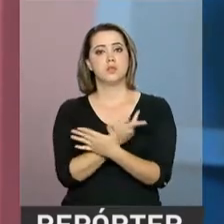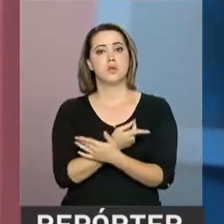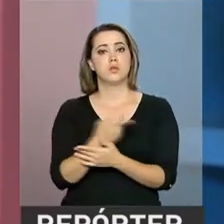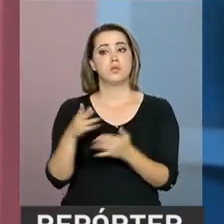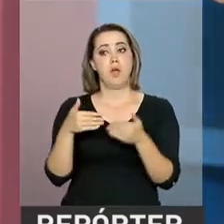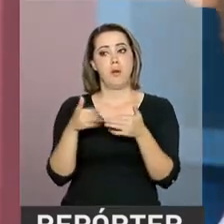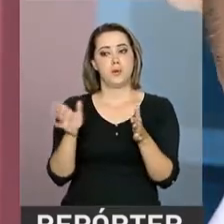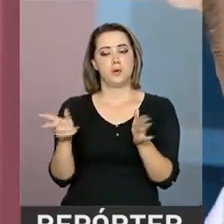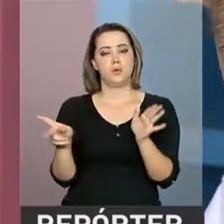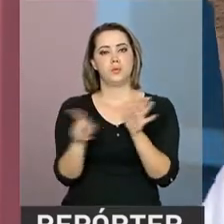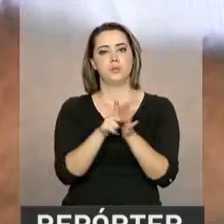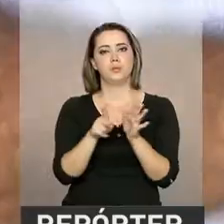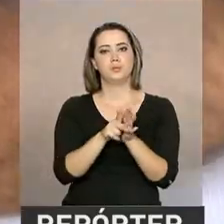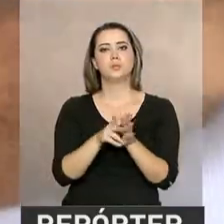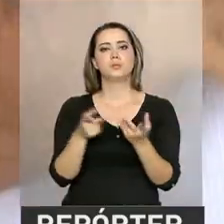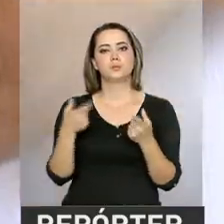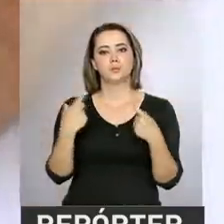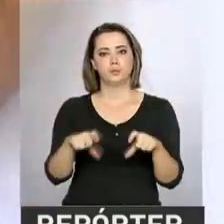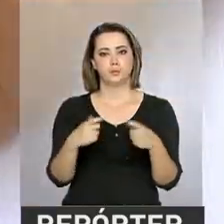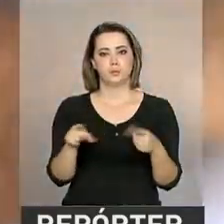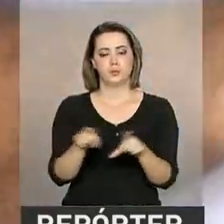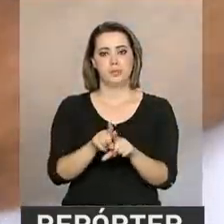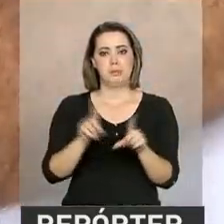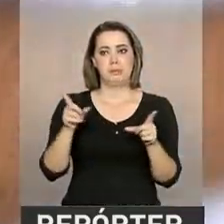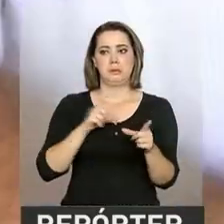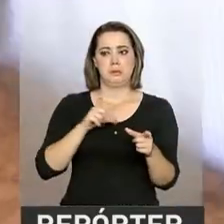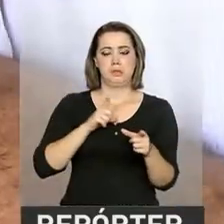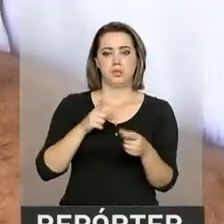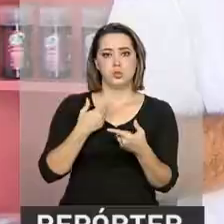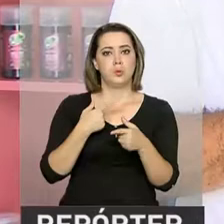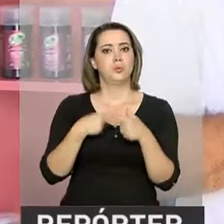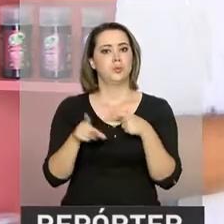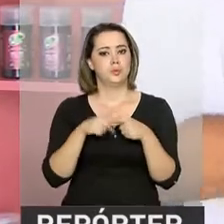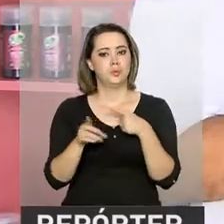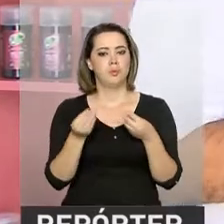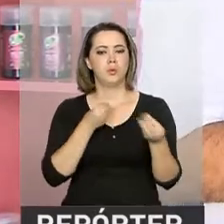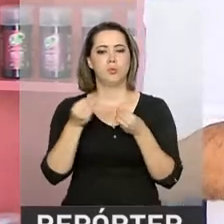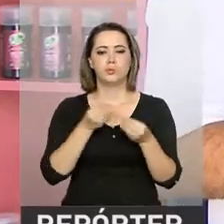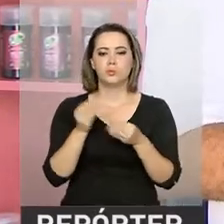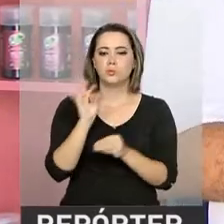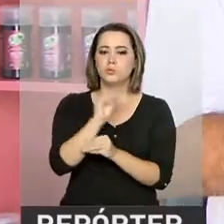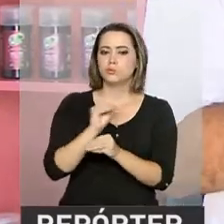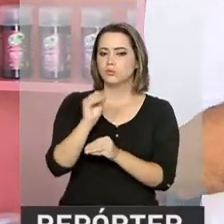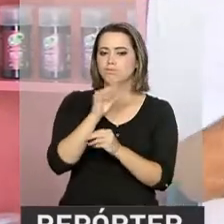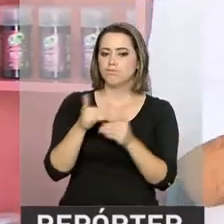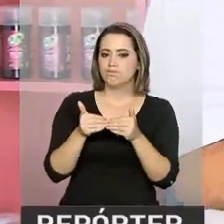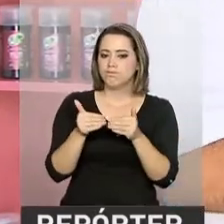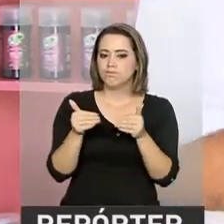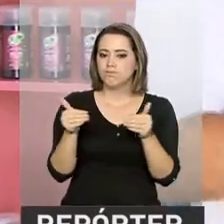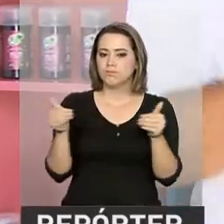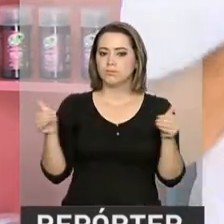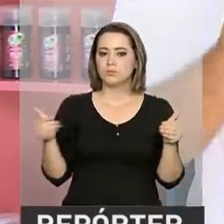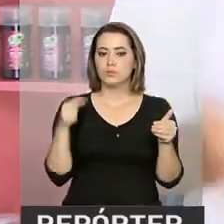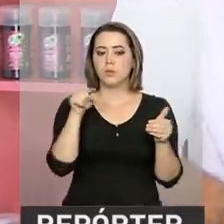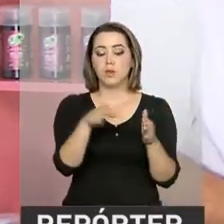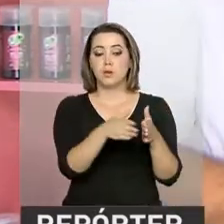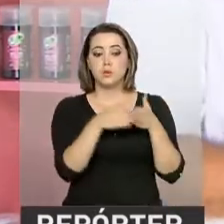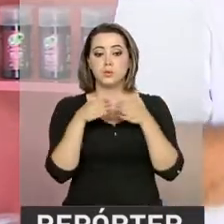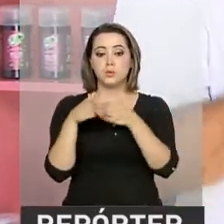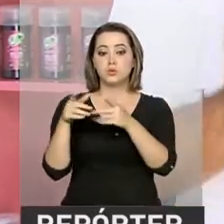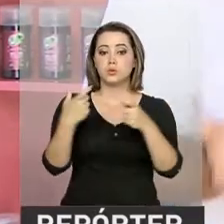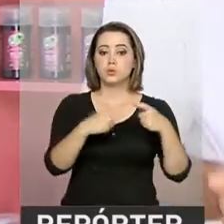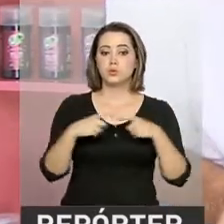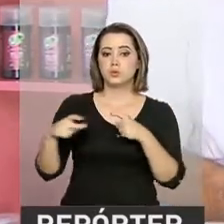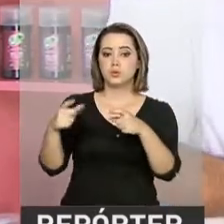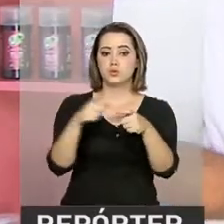abrir o próprio negócio. Mas acabou esbarrando em um problema. Como atender aos crescentes pedidos de sua loja virtual